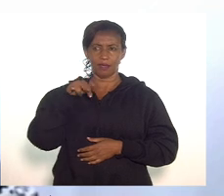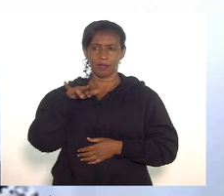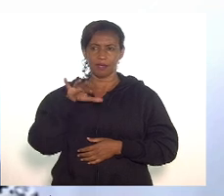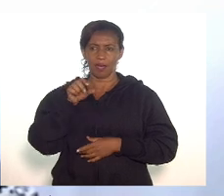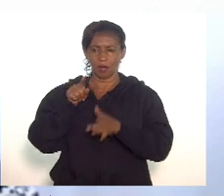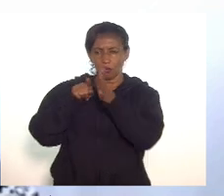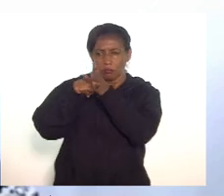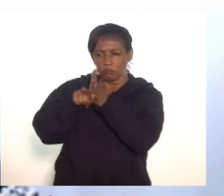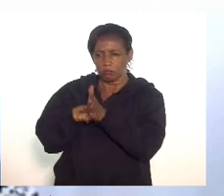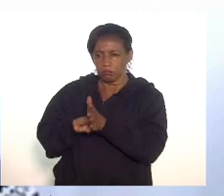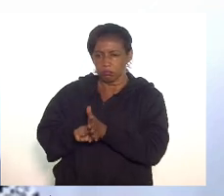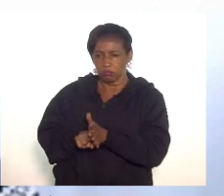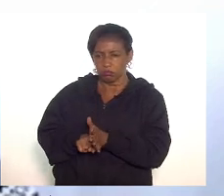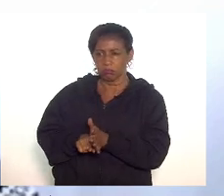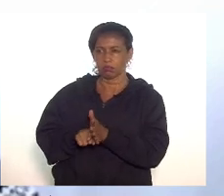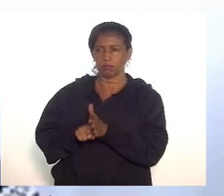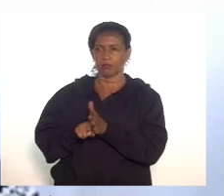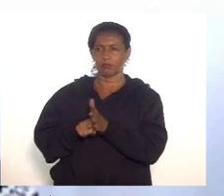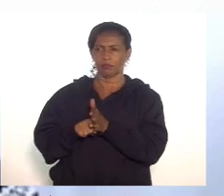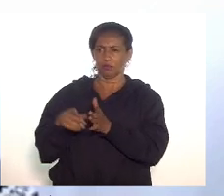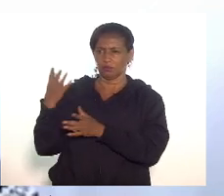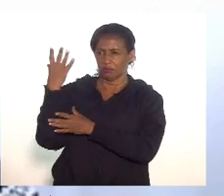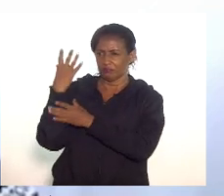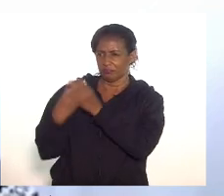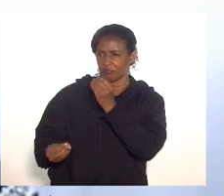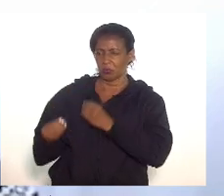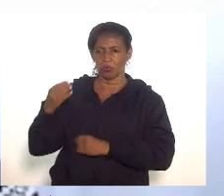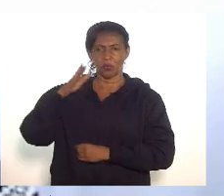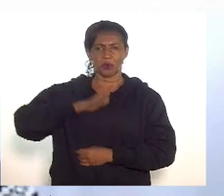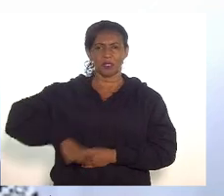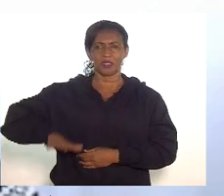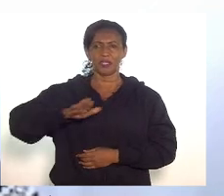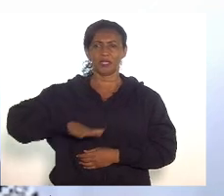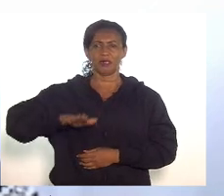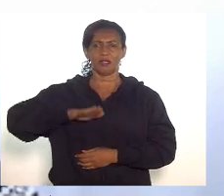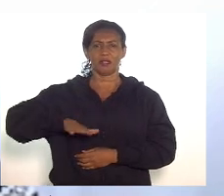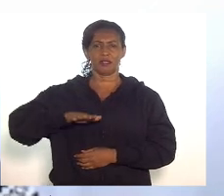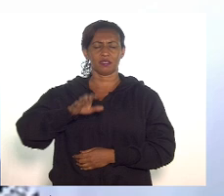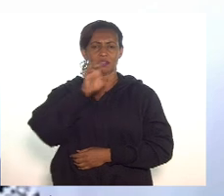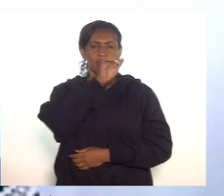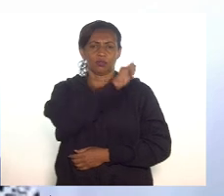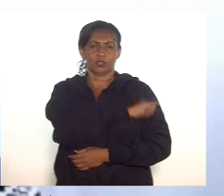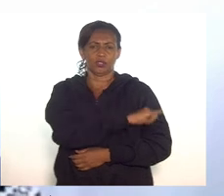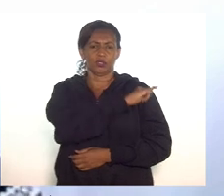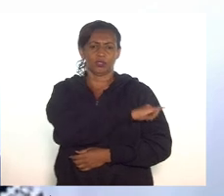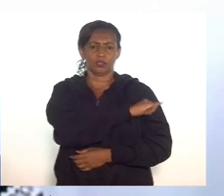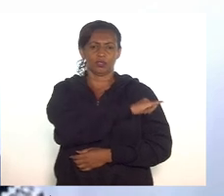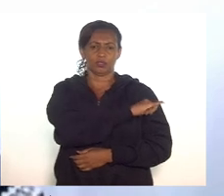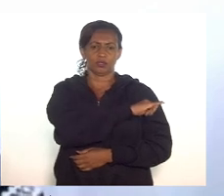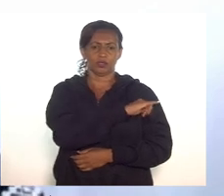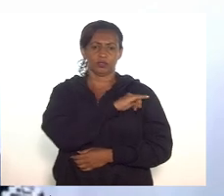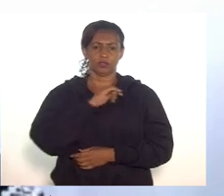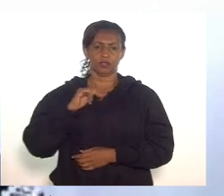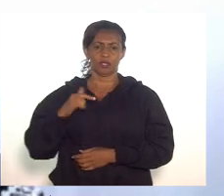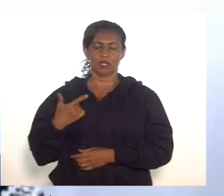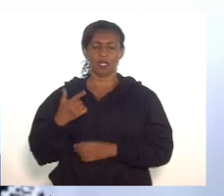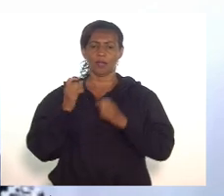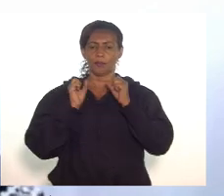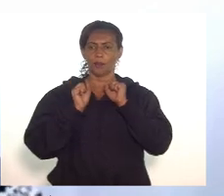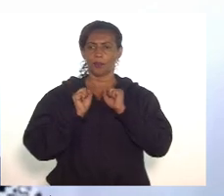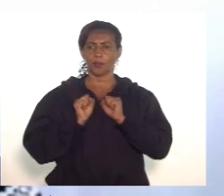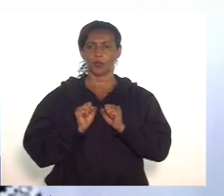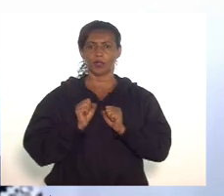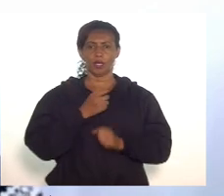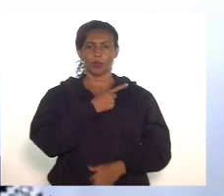investigar os casos de desaparecimento de criança no estado do Rio de Janeiro e atuação do Poder Público.